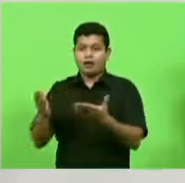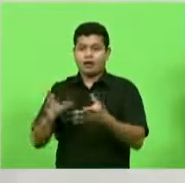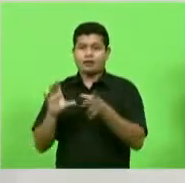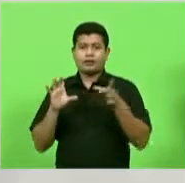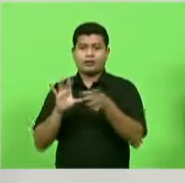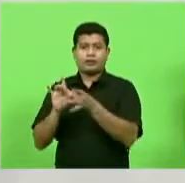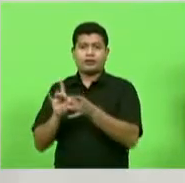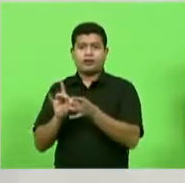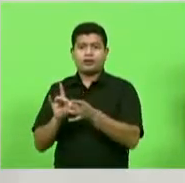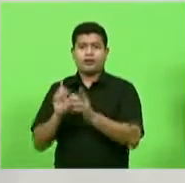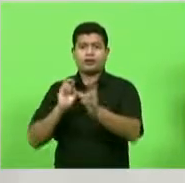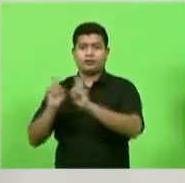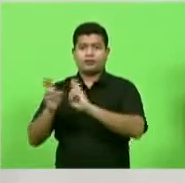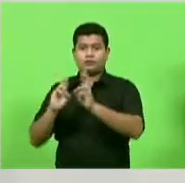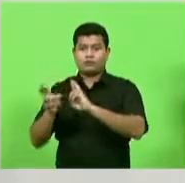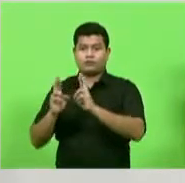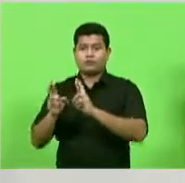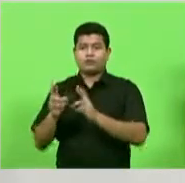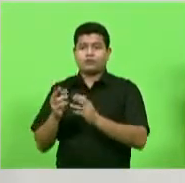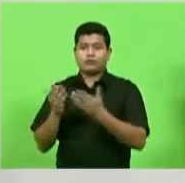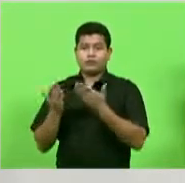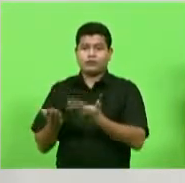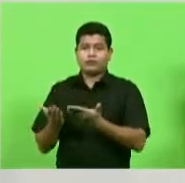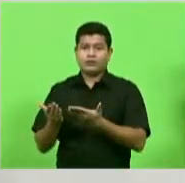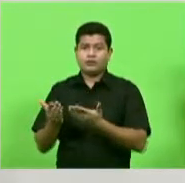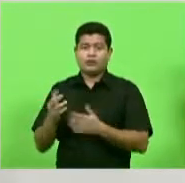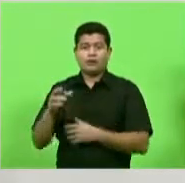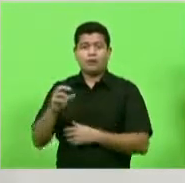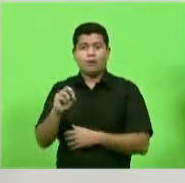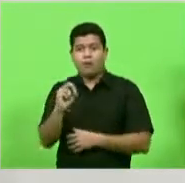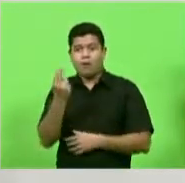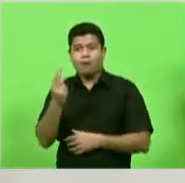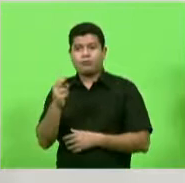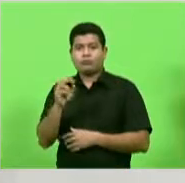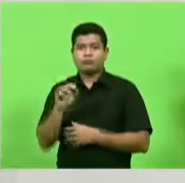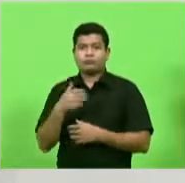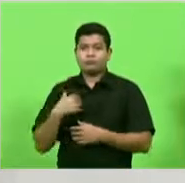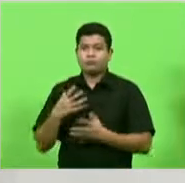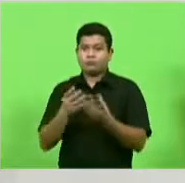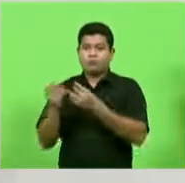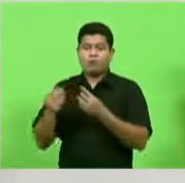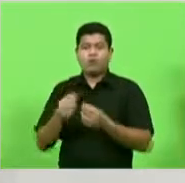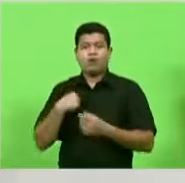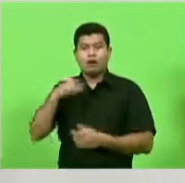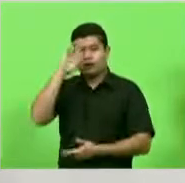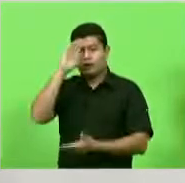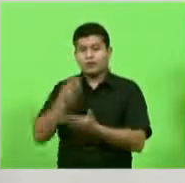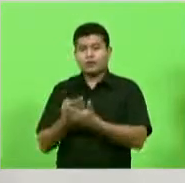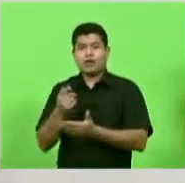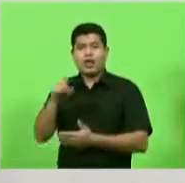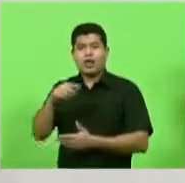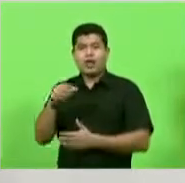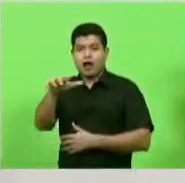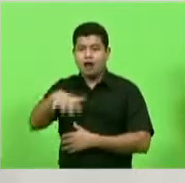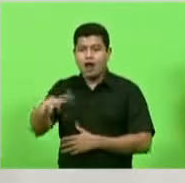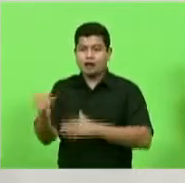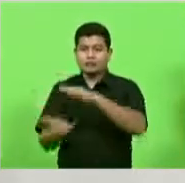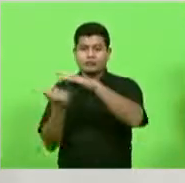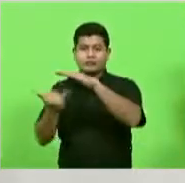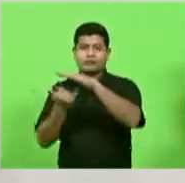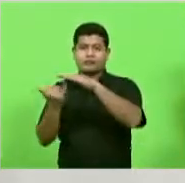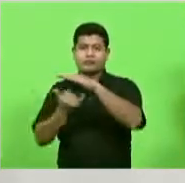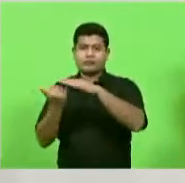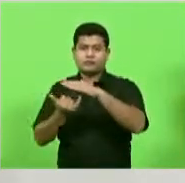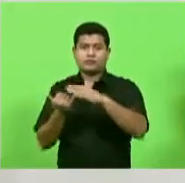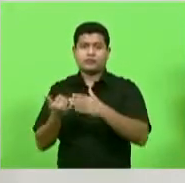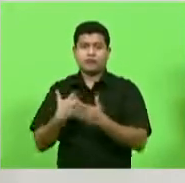rodovia Hans-Dieter Schmidt, também conhecido como o Eixo Industrial, até o Parque Perini. São 1